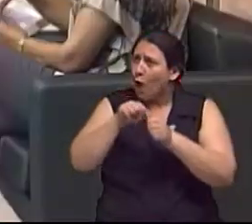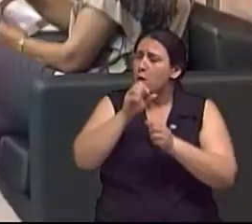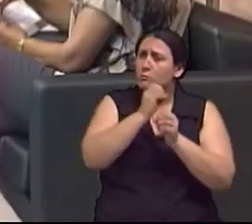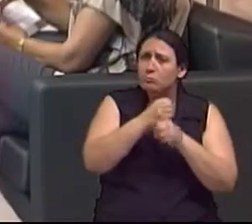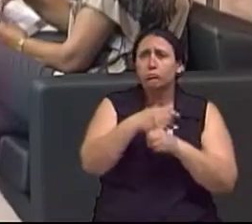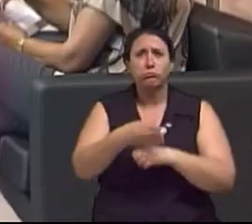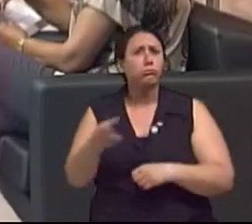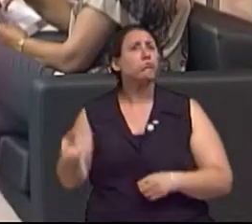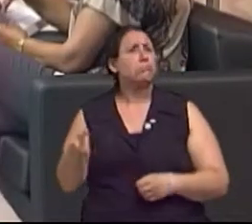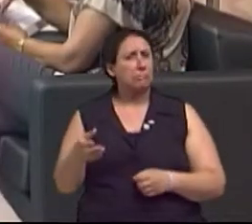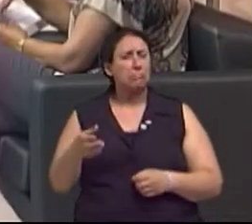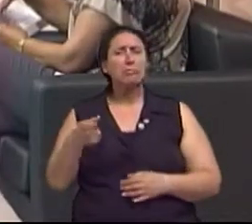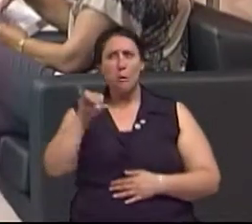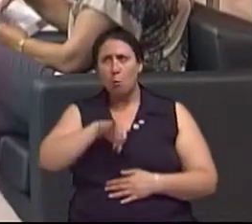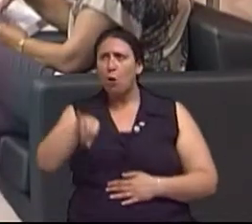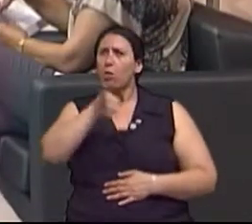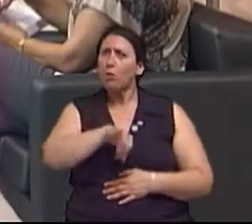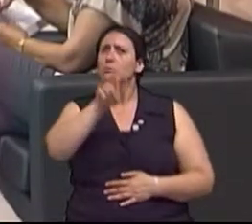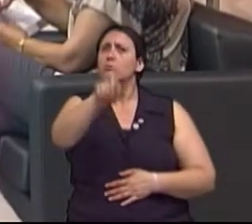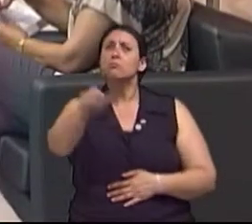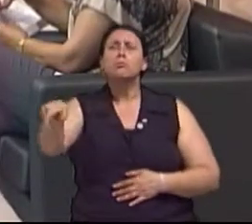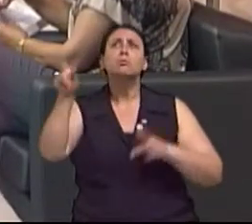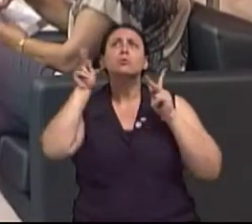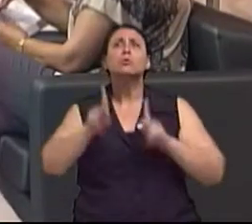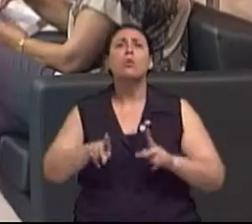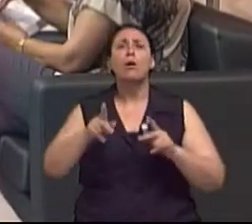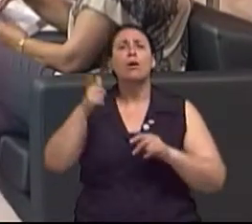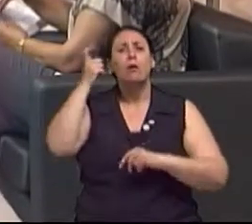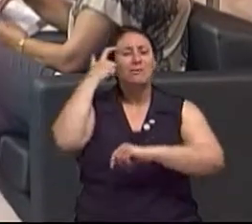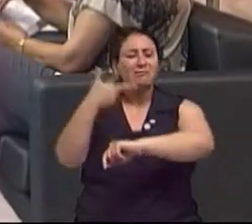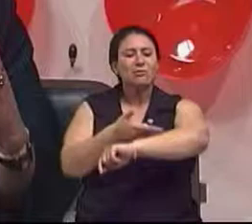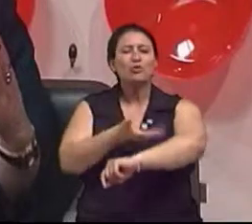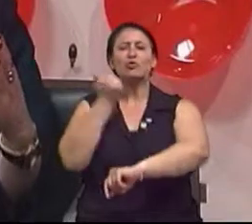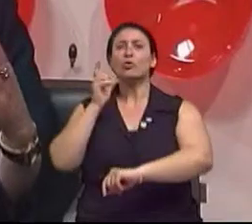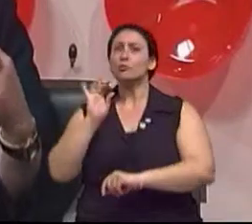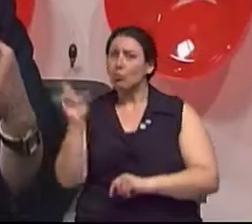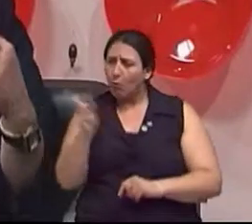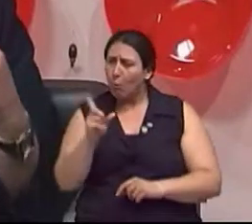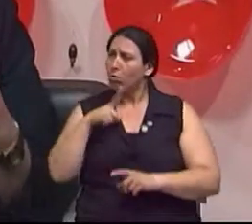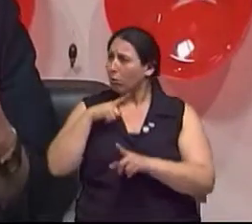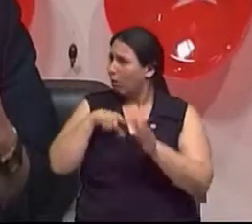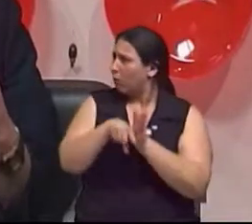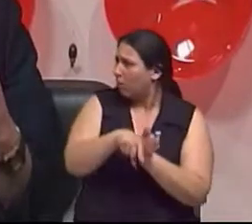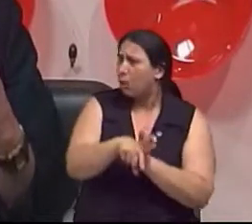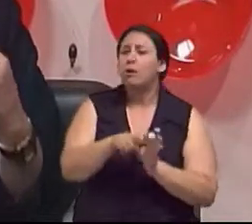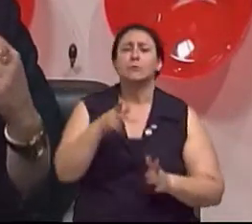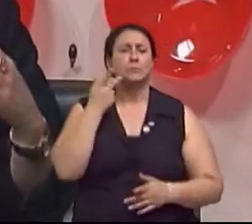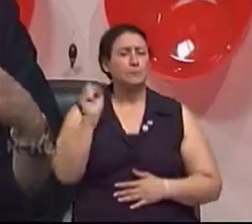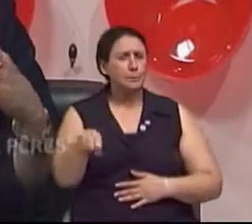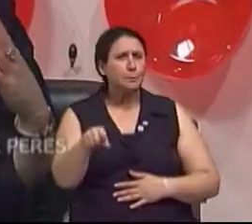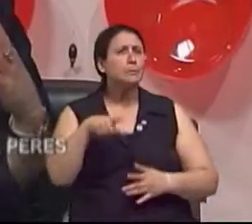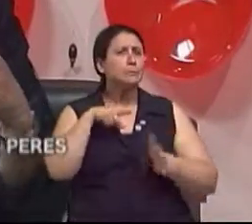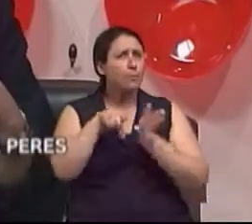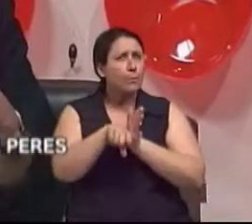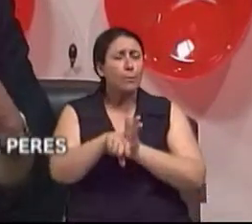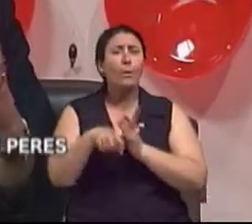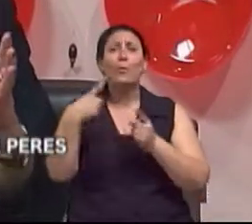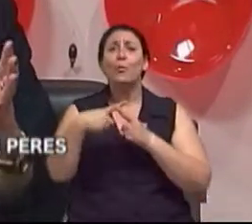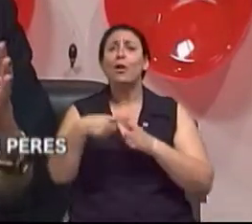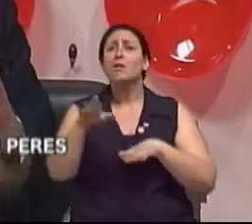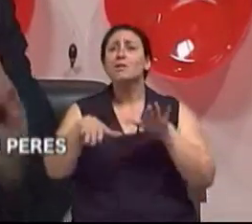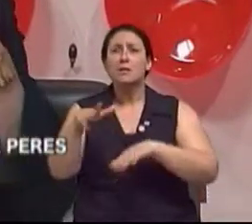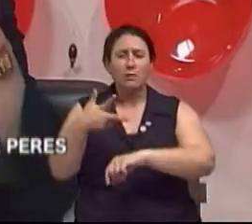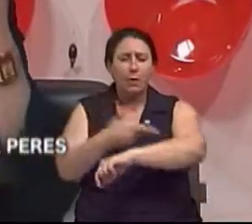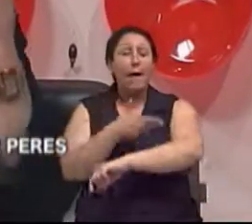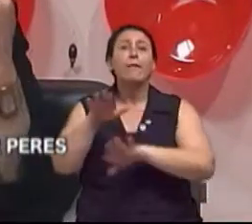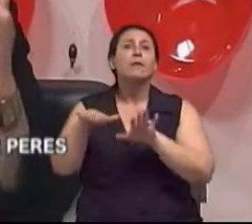especialista e para o paciente. Exatamente, então isso, porque muitas vezes essa cirurgia é feita próximo a estruturas